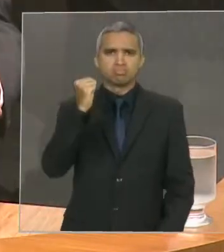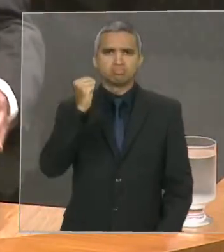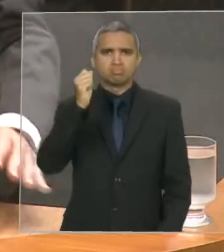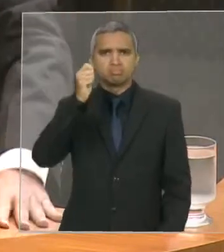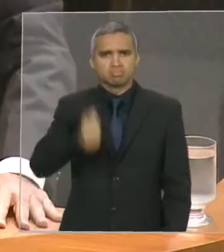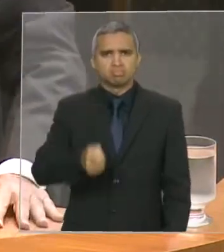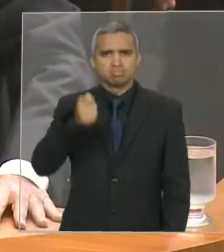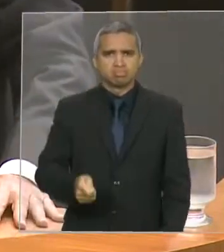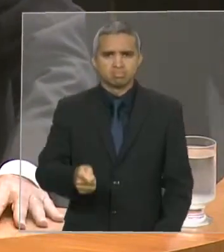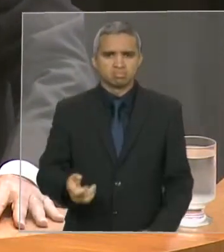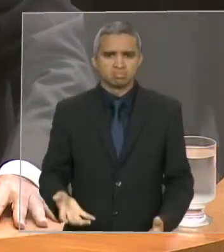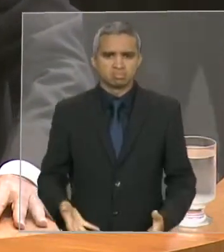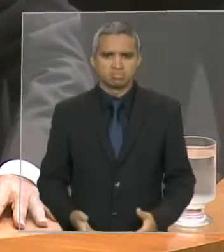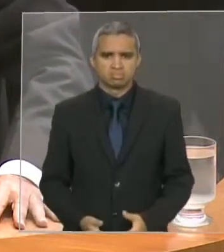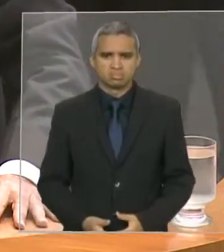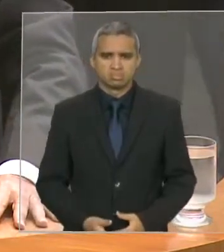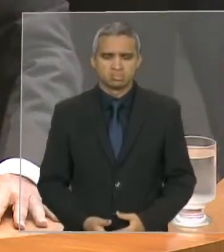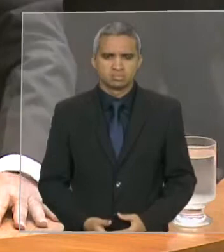Sinceramente,